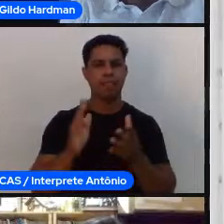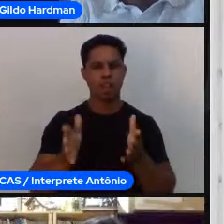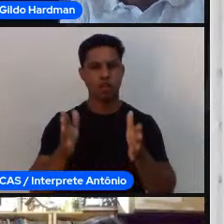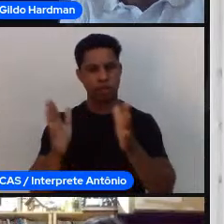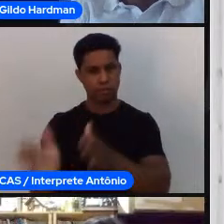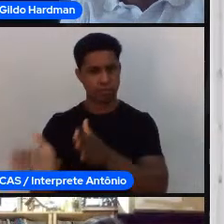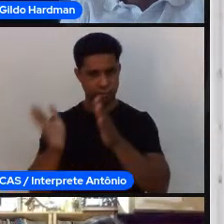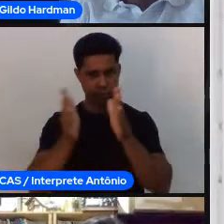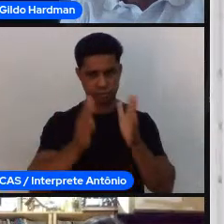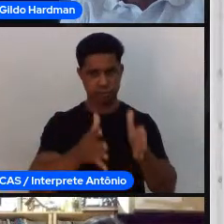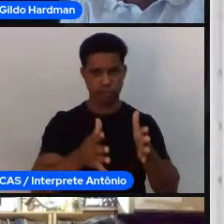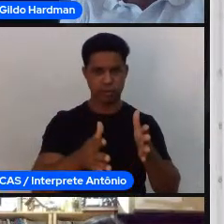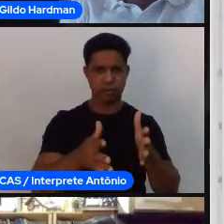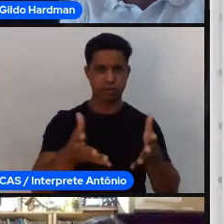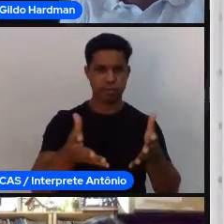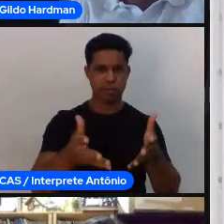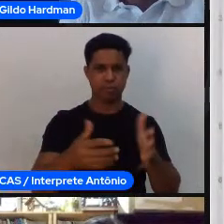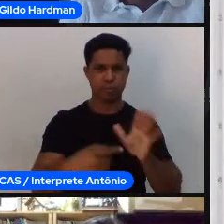apresentação.